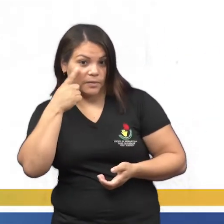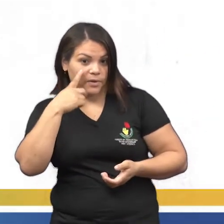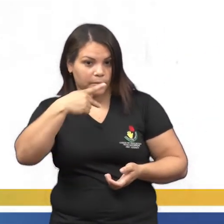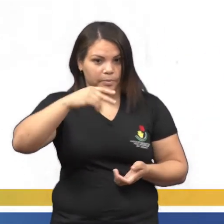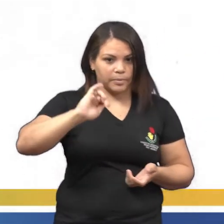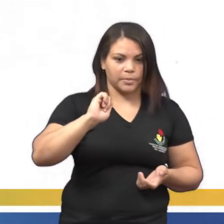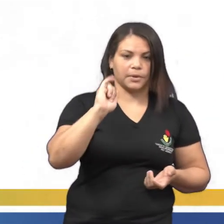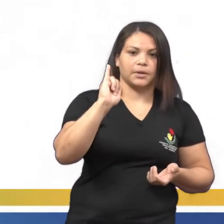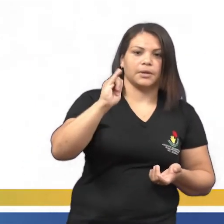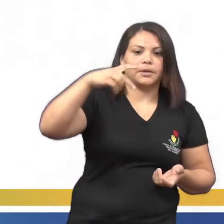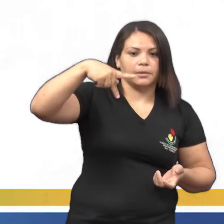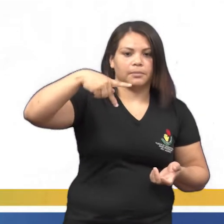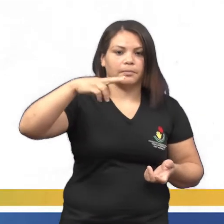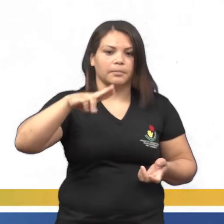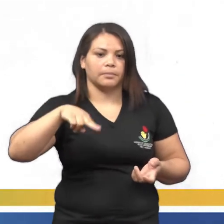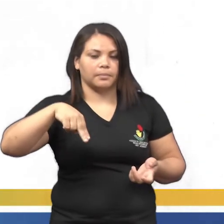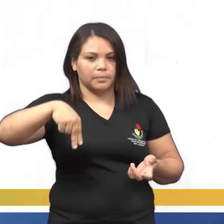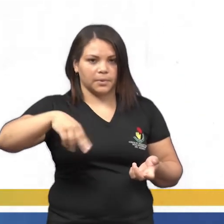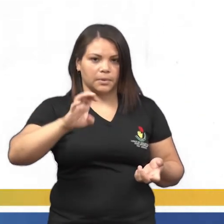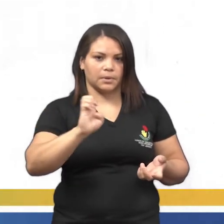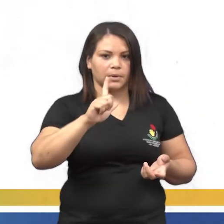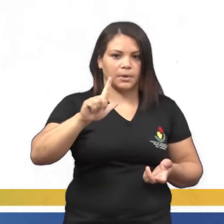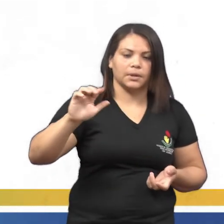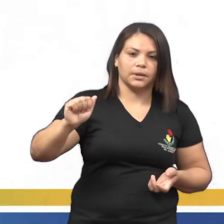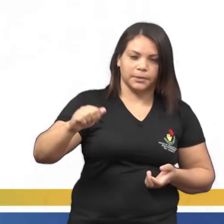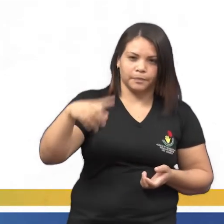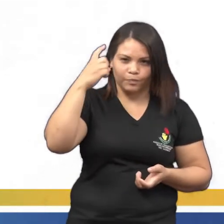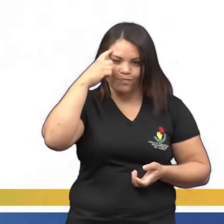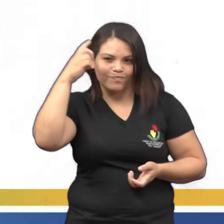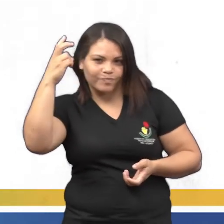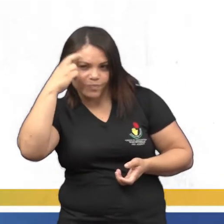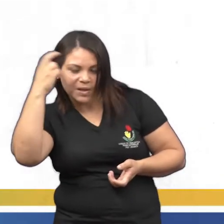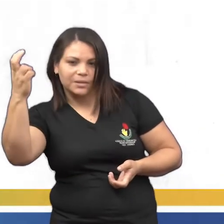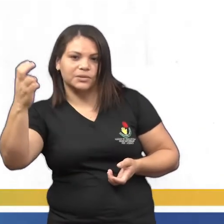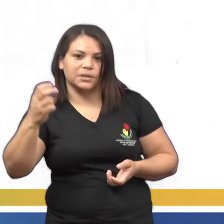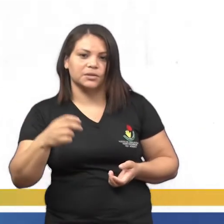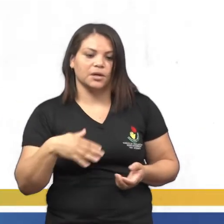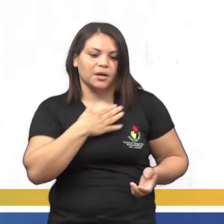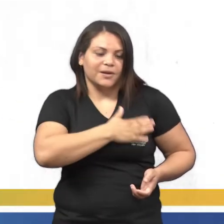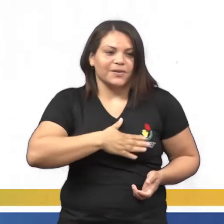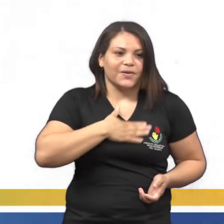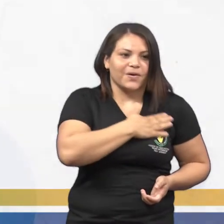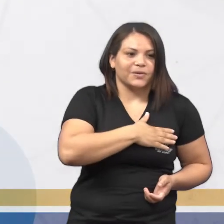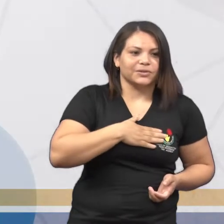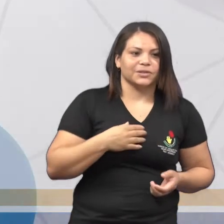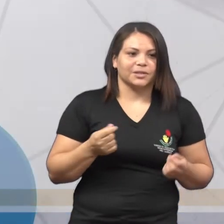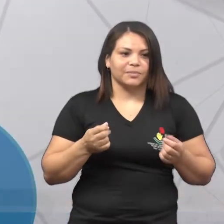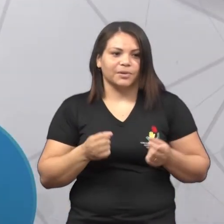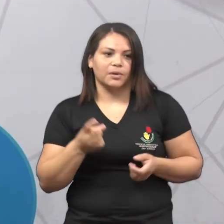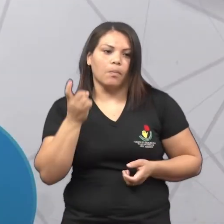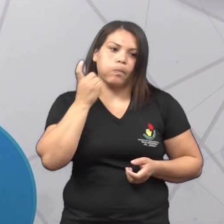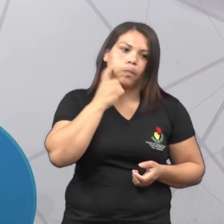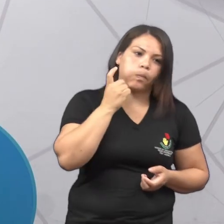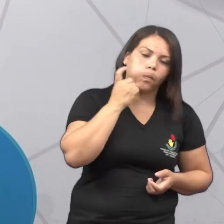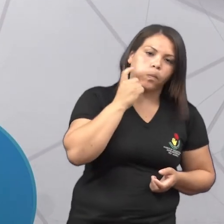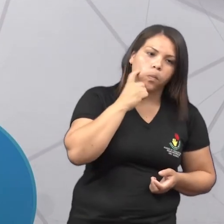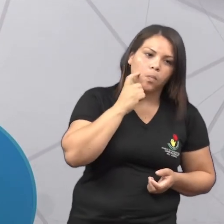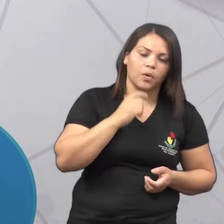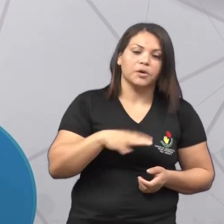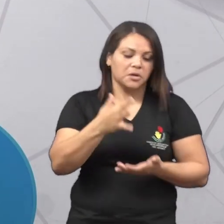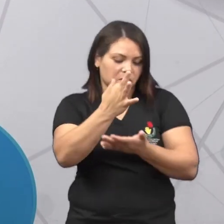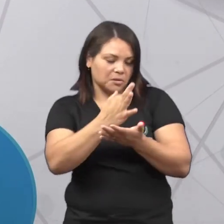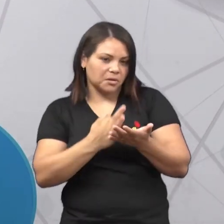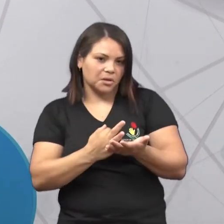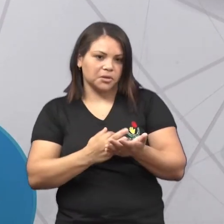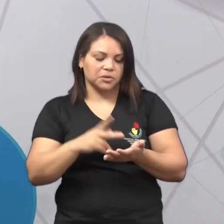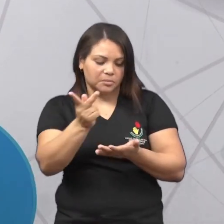o Pimpinela o sambista inteligente. Pimpinela gosta de amendoim e de bombom. Isso aí é